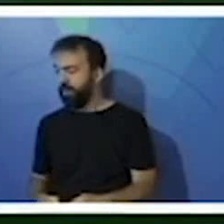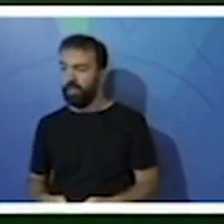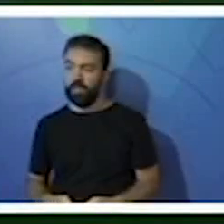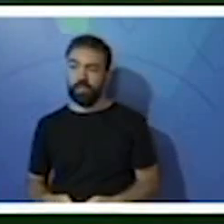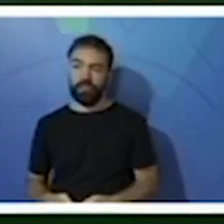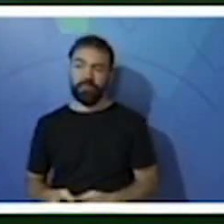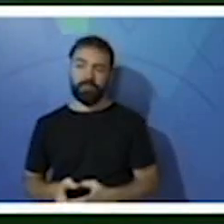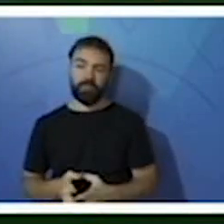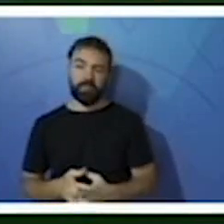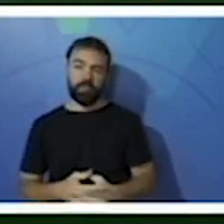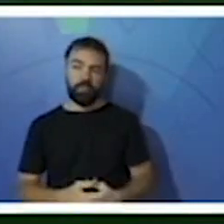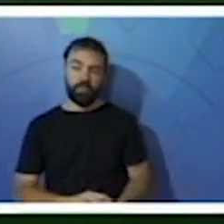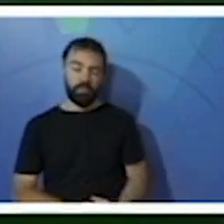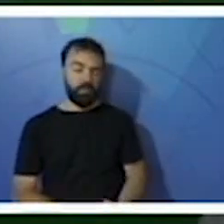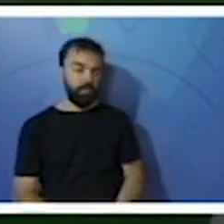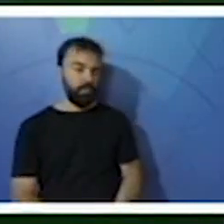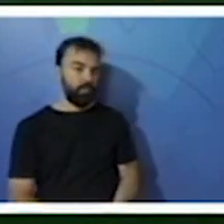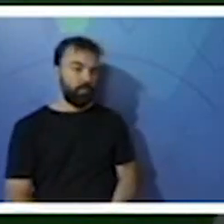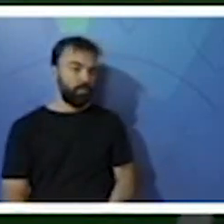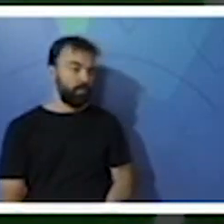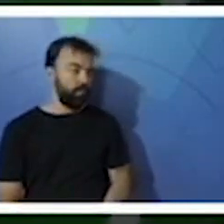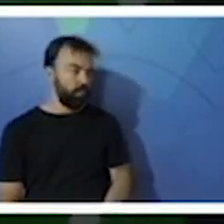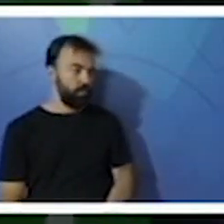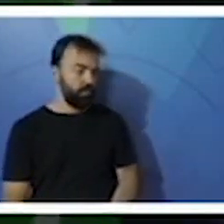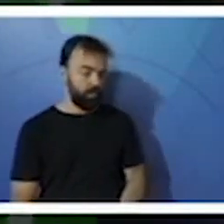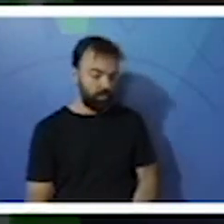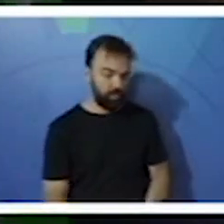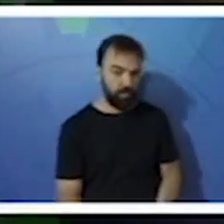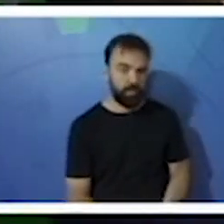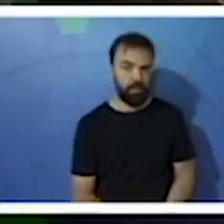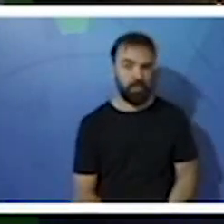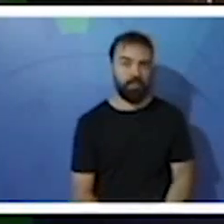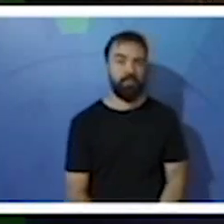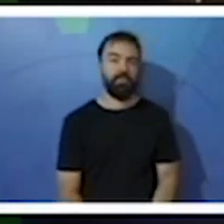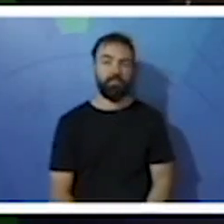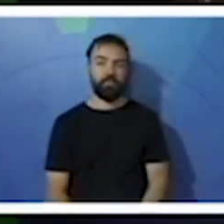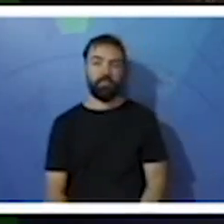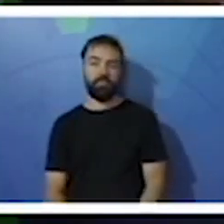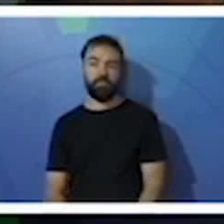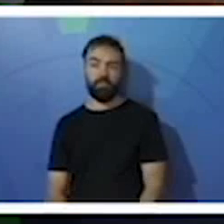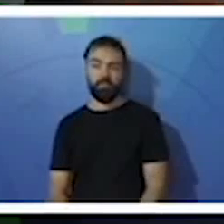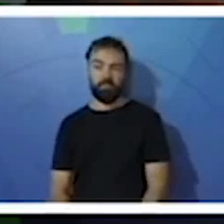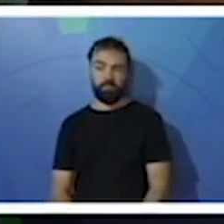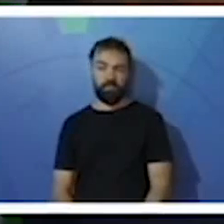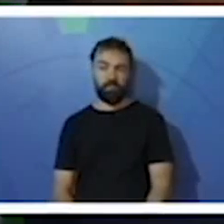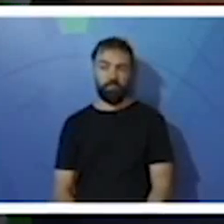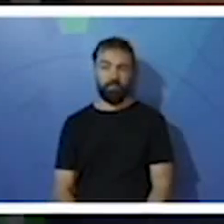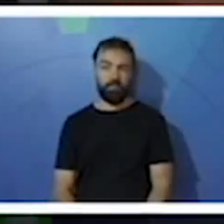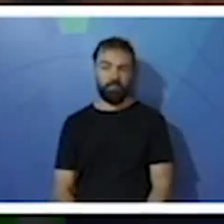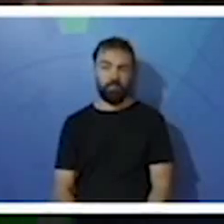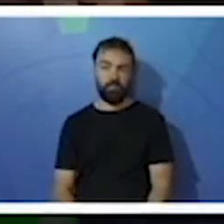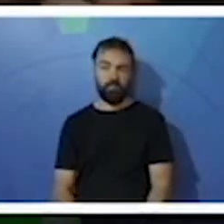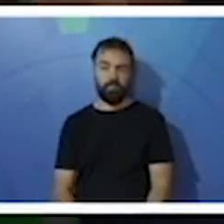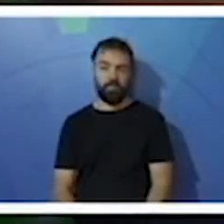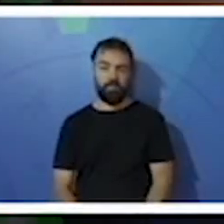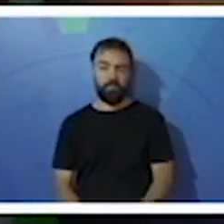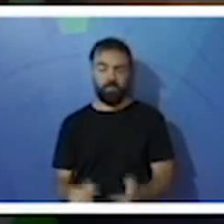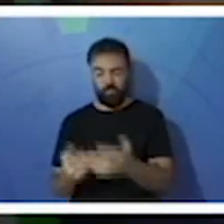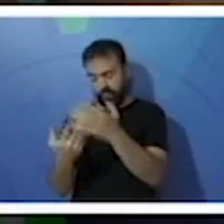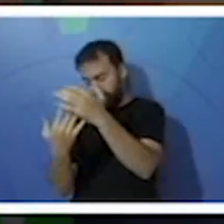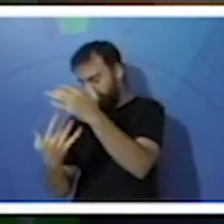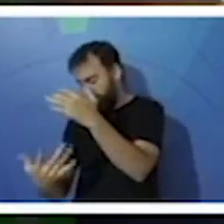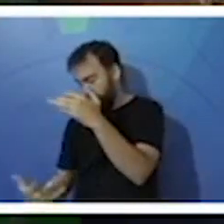filtragem do seu alimento. Então, lembra, a ave não vai absorver toda aquela quantidade de água, ela vai